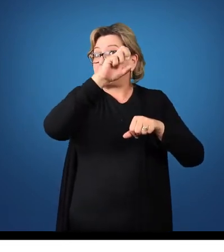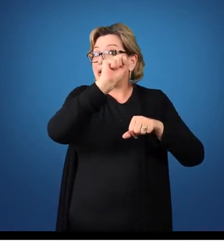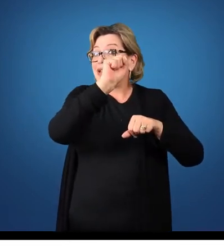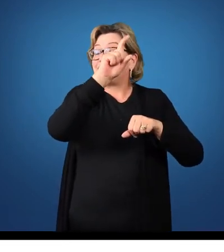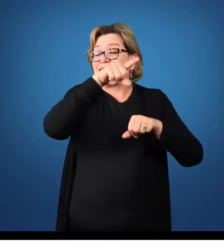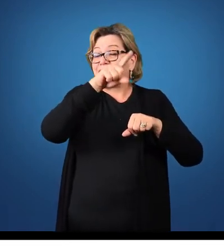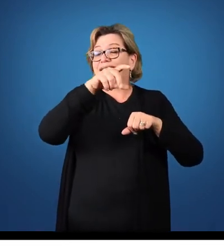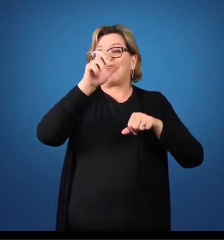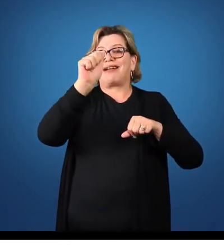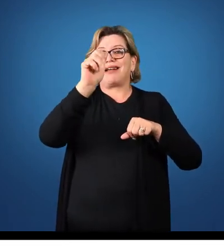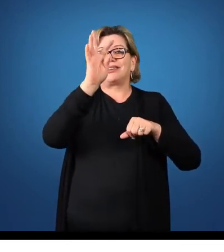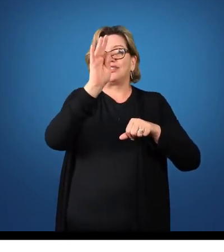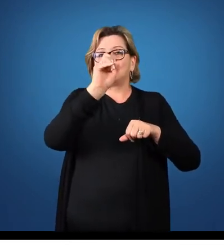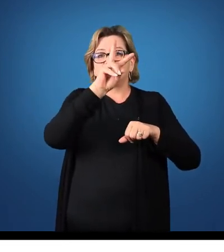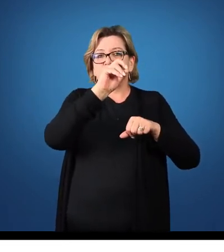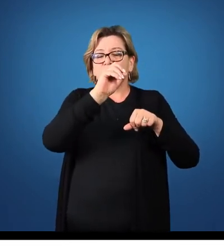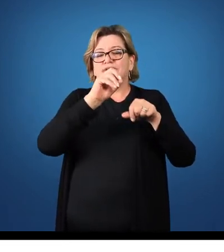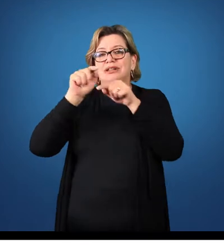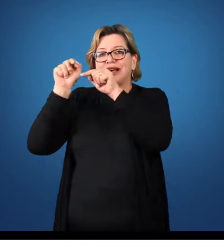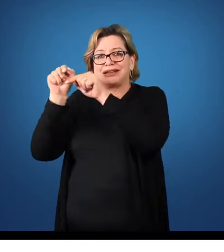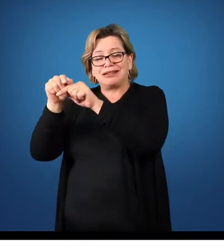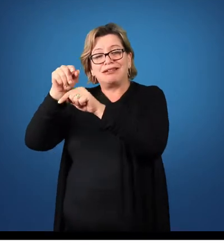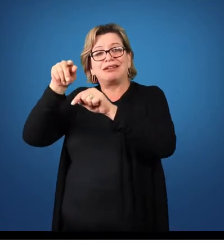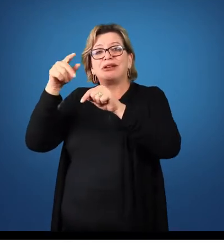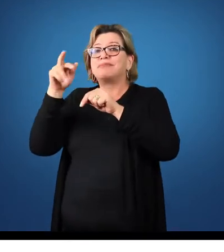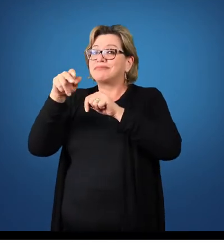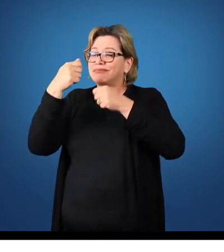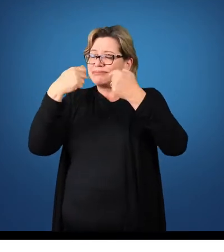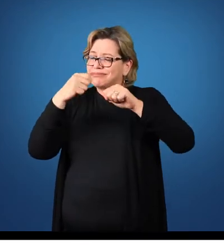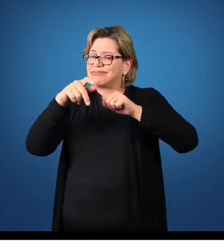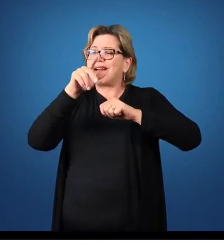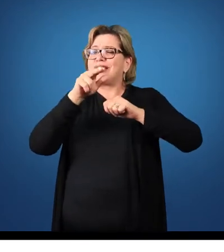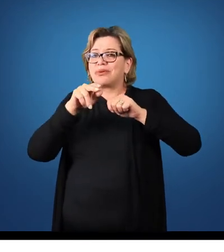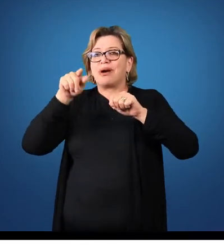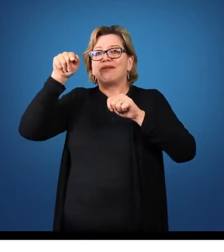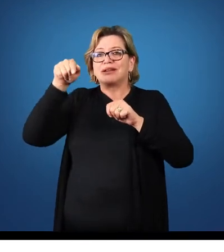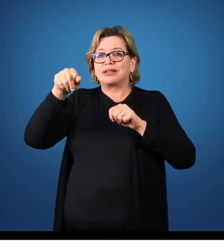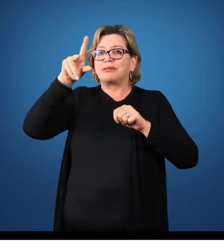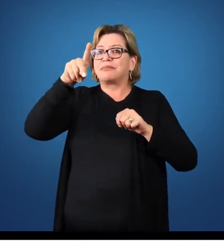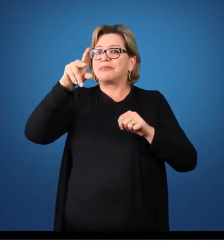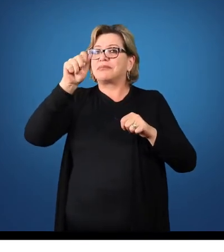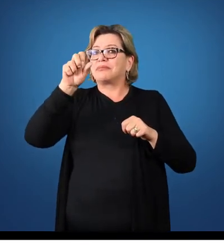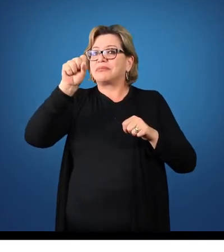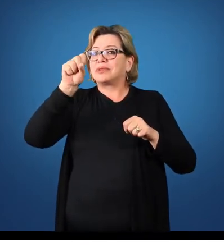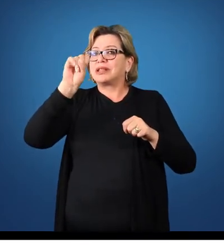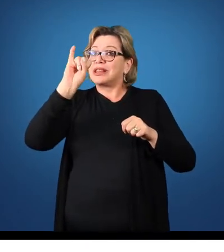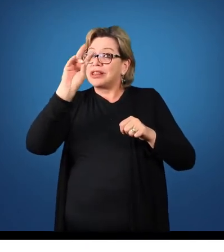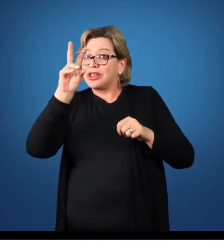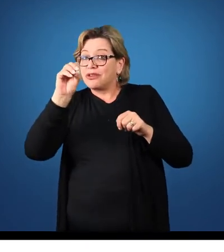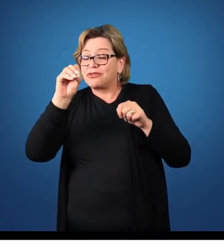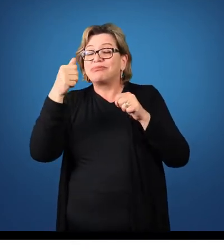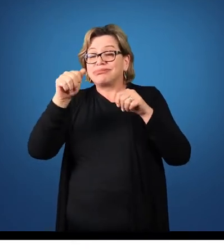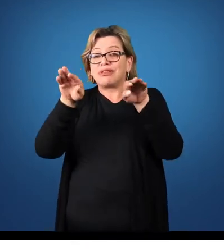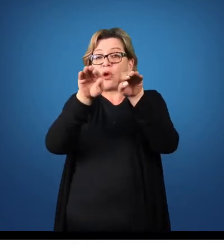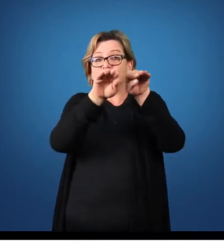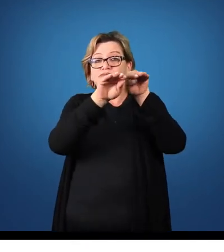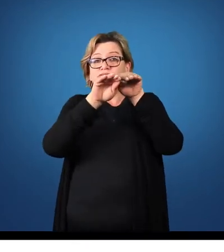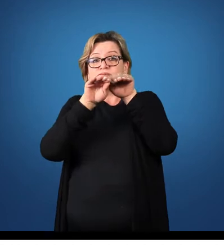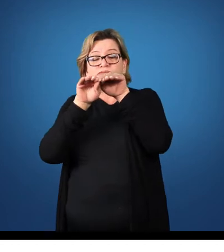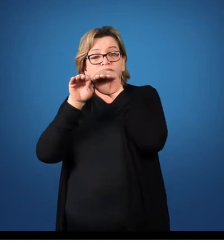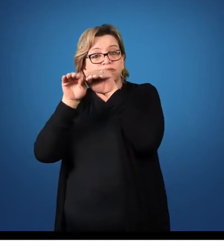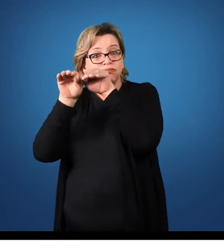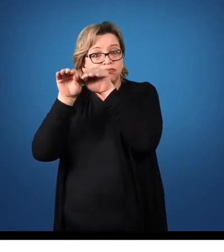igual ao meu passivo, que são as obrigações. Então ativo e passivo dentro de uma